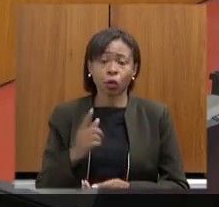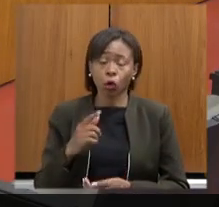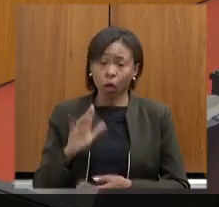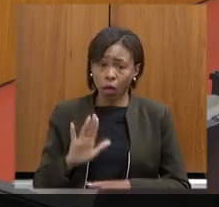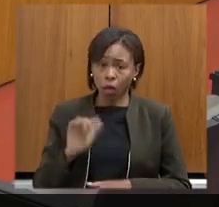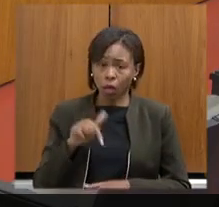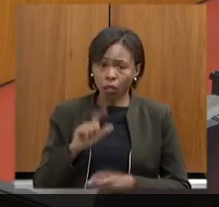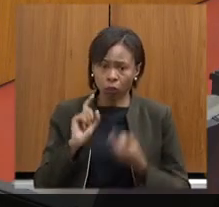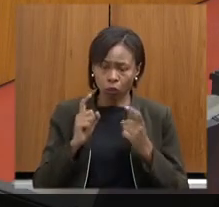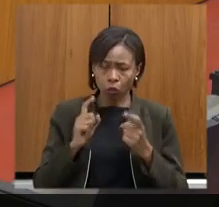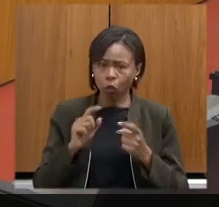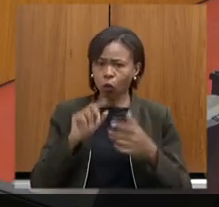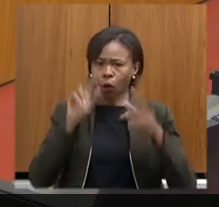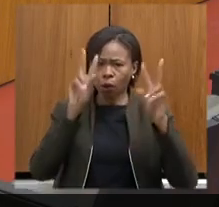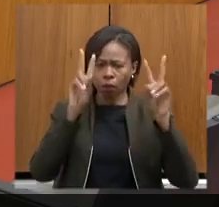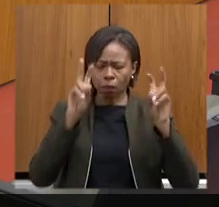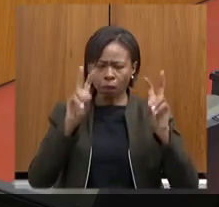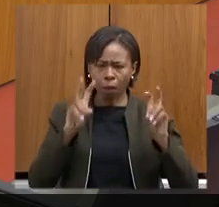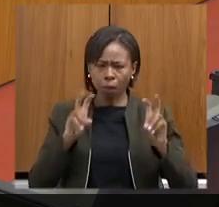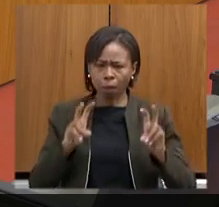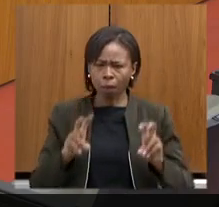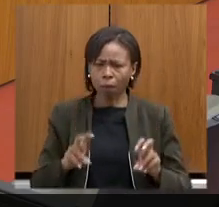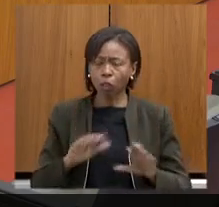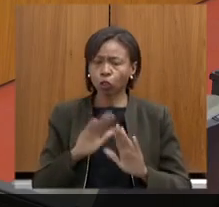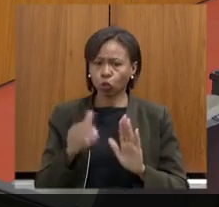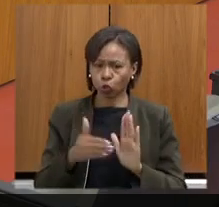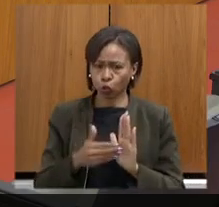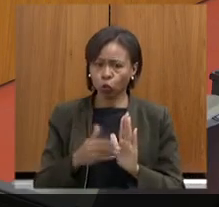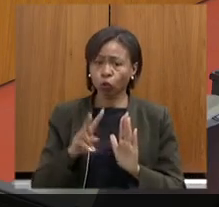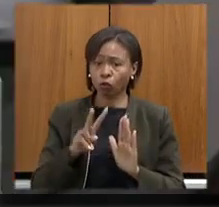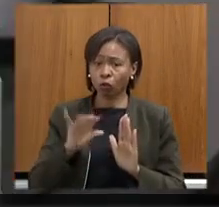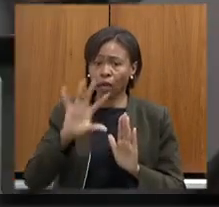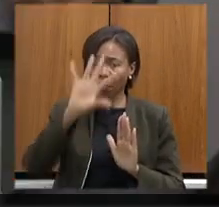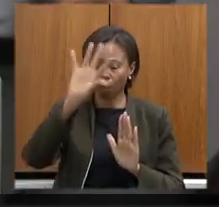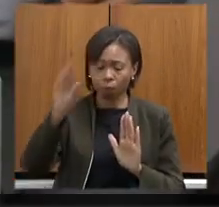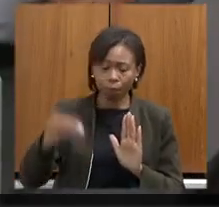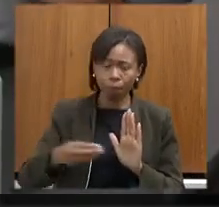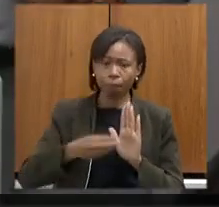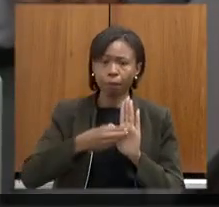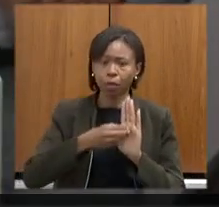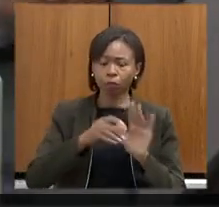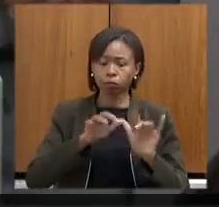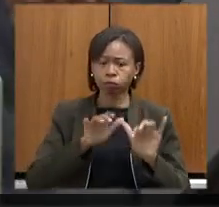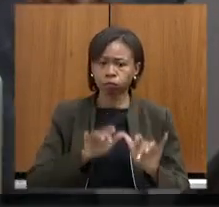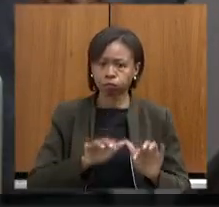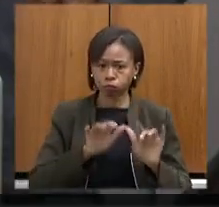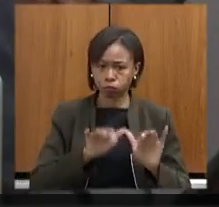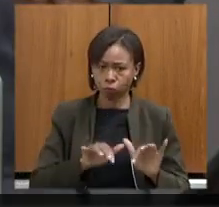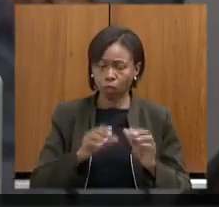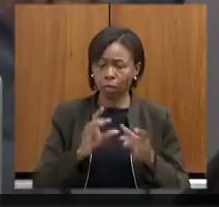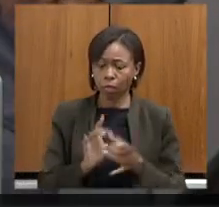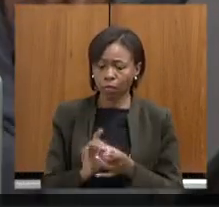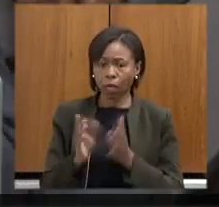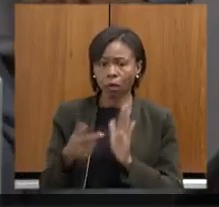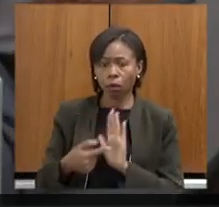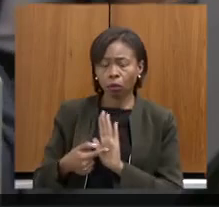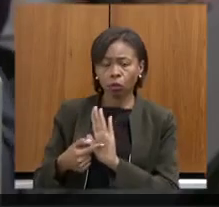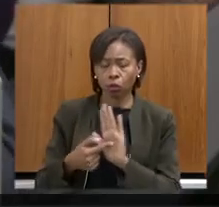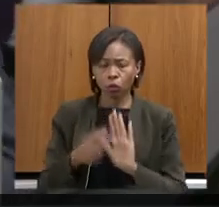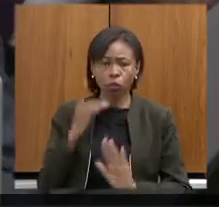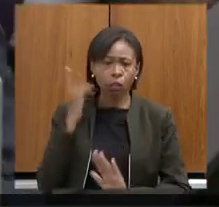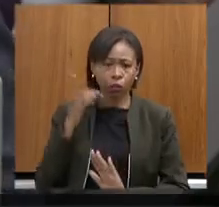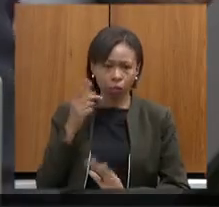abordados e todas as falas serão transcritas em notas taquigráficas e disponibilizadas a todos os deputados que se encontram aqui